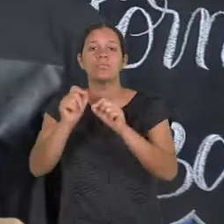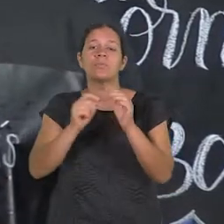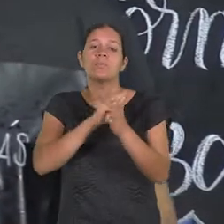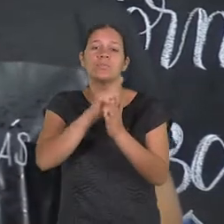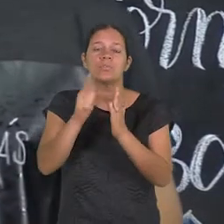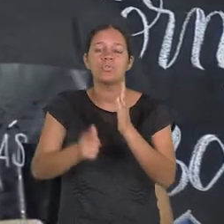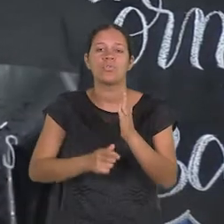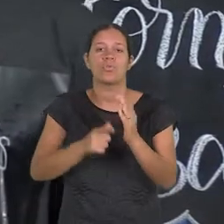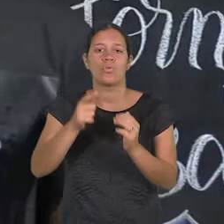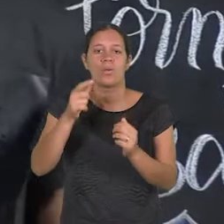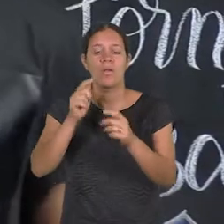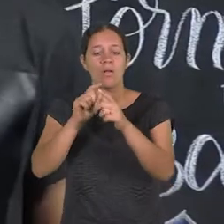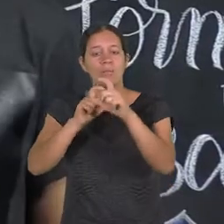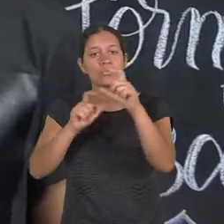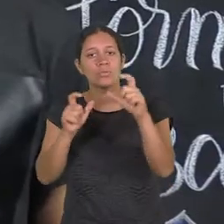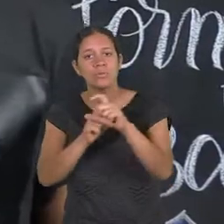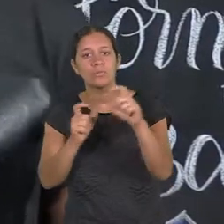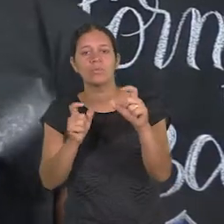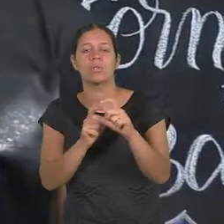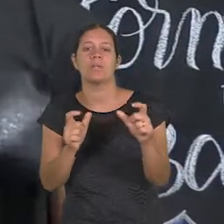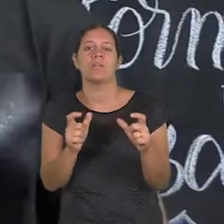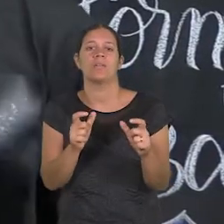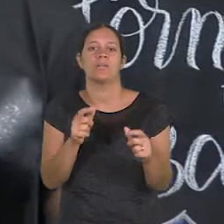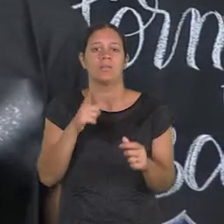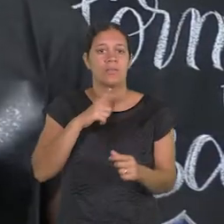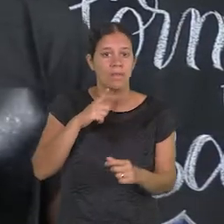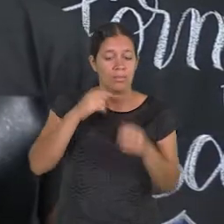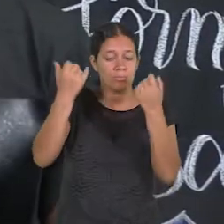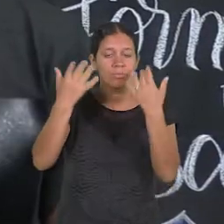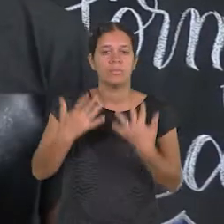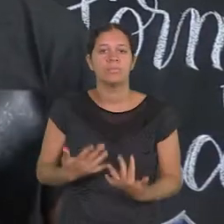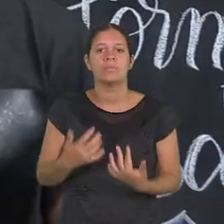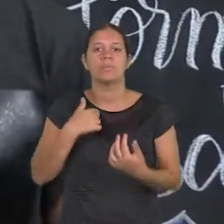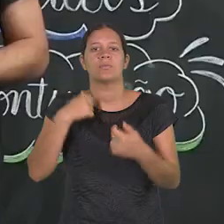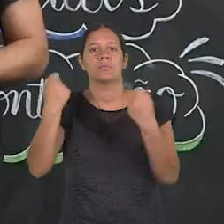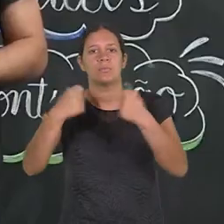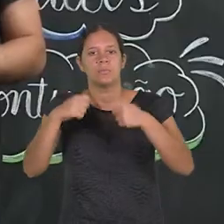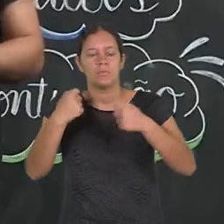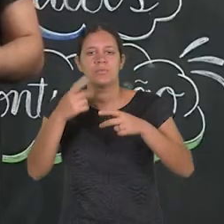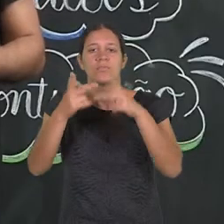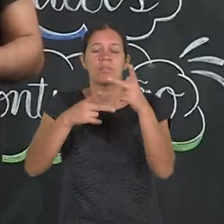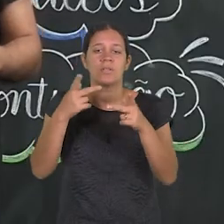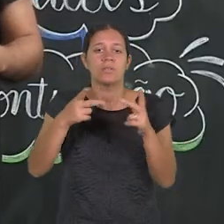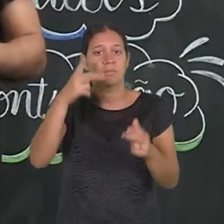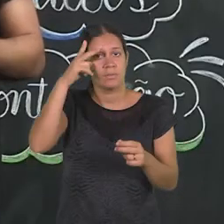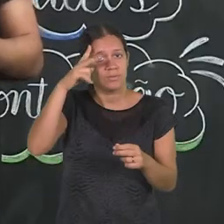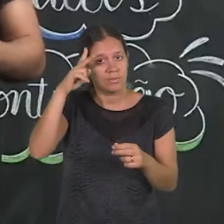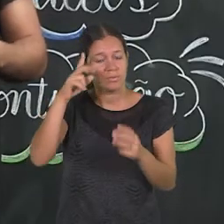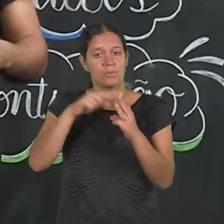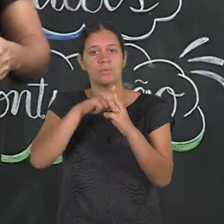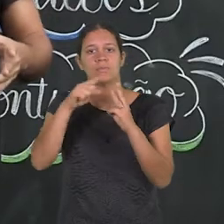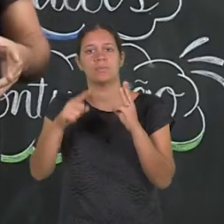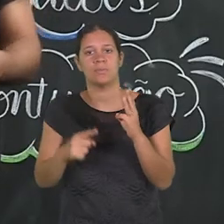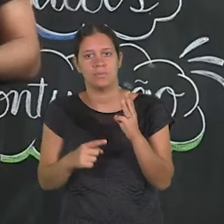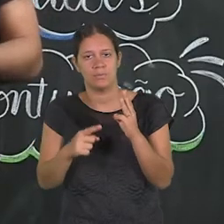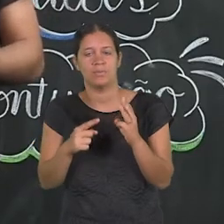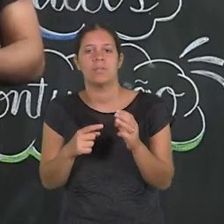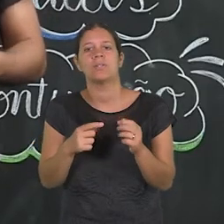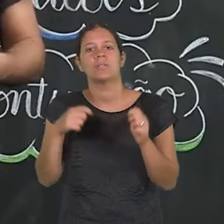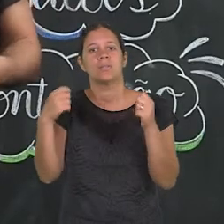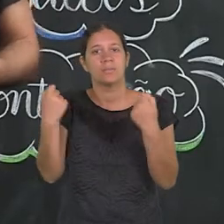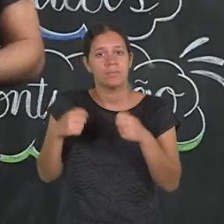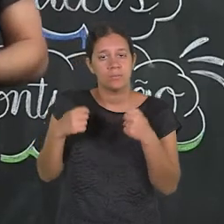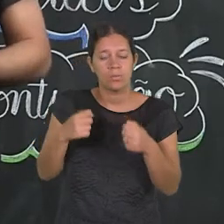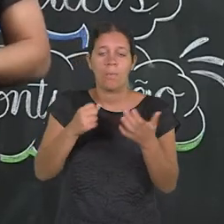que o gênero história em quadrinhos se sustenta na narração. Então, eu preciso contar uma história. Uma história tem três elementos